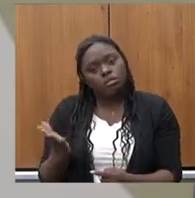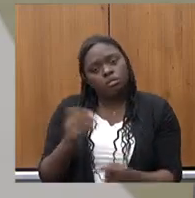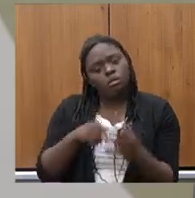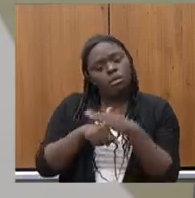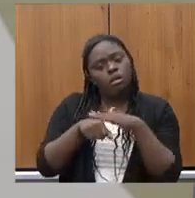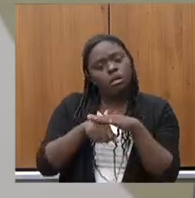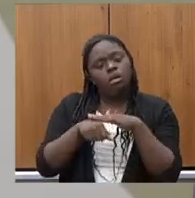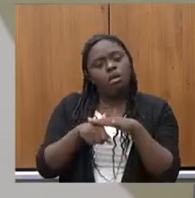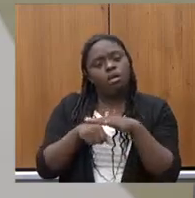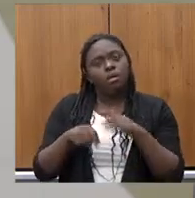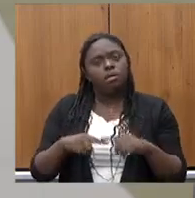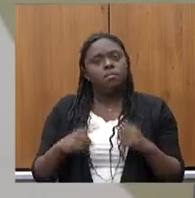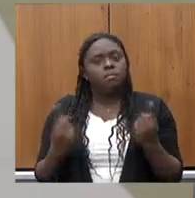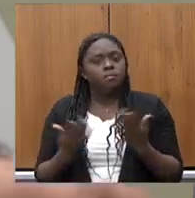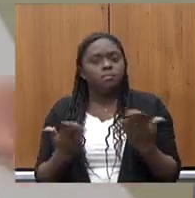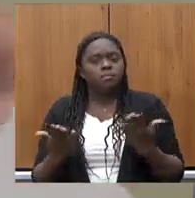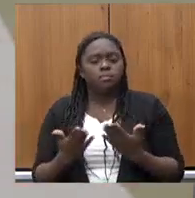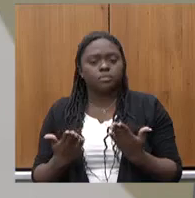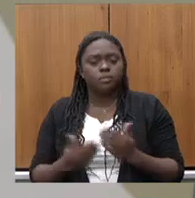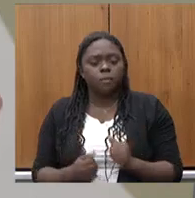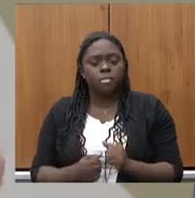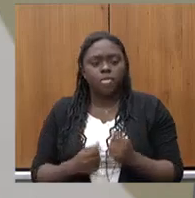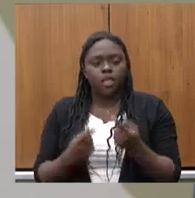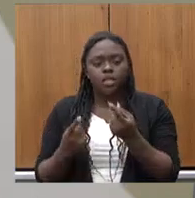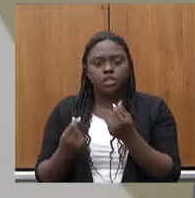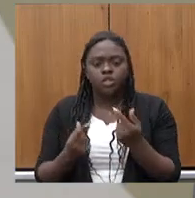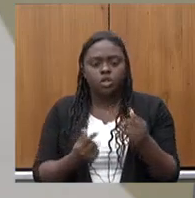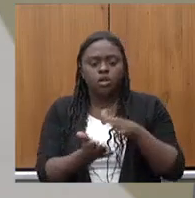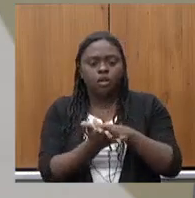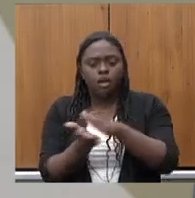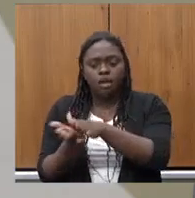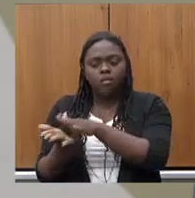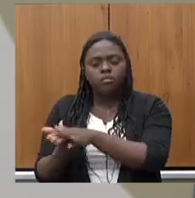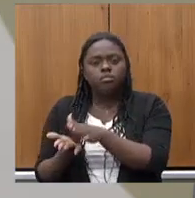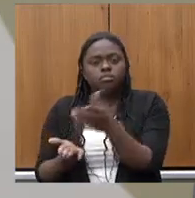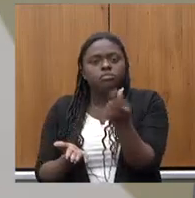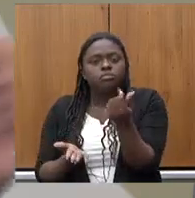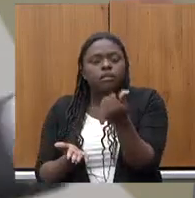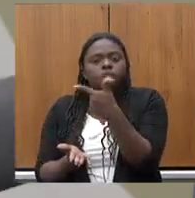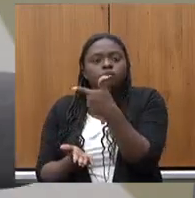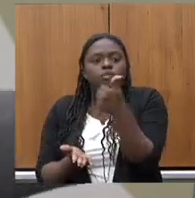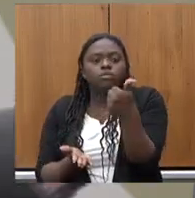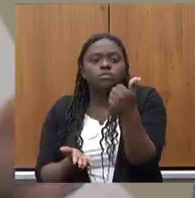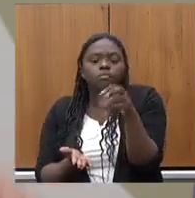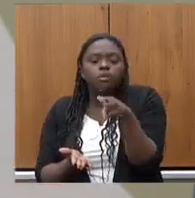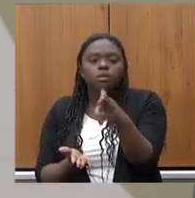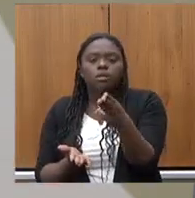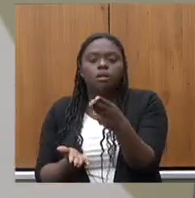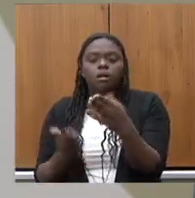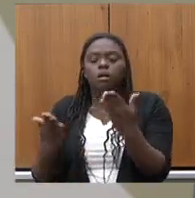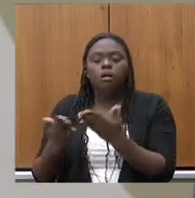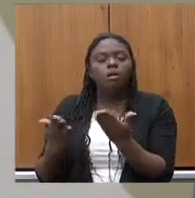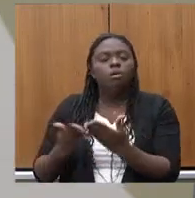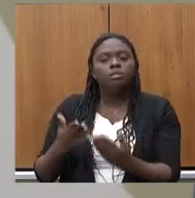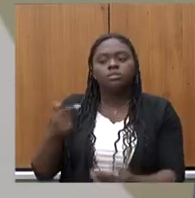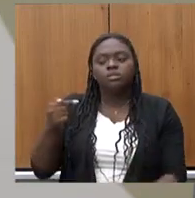agora esses investimentos que eu falei custaram 21 bilhões e hoje valem 7